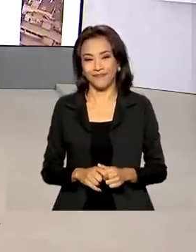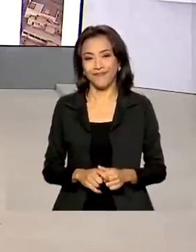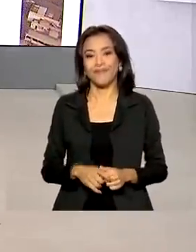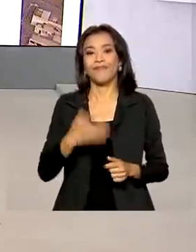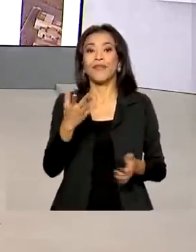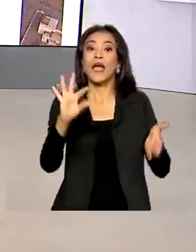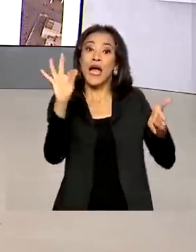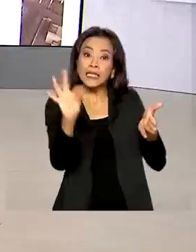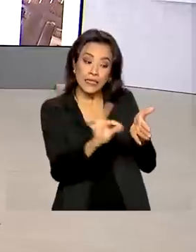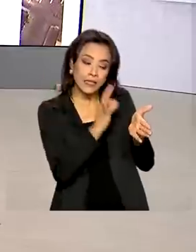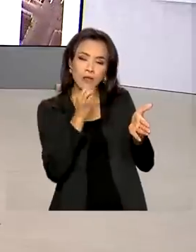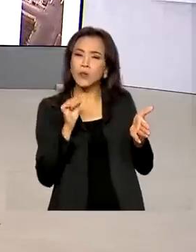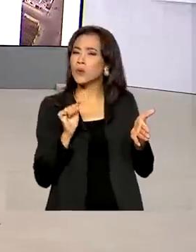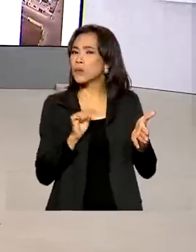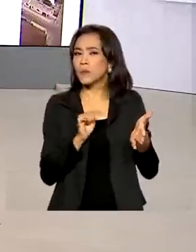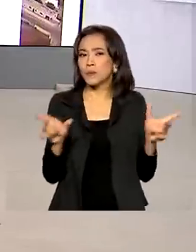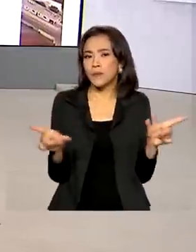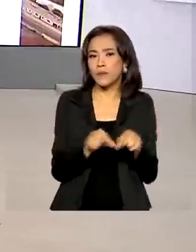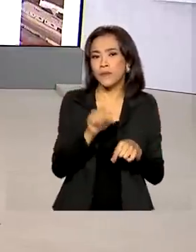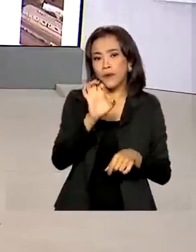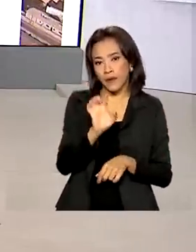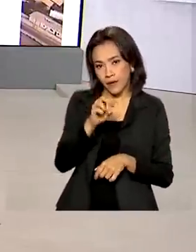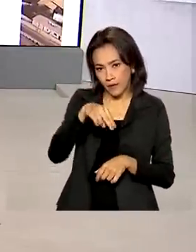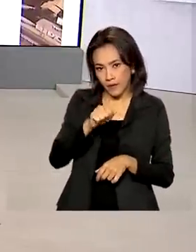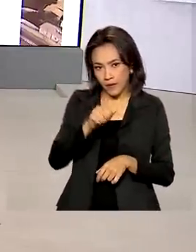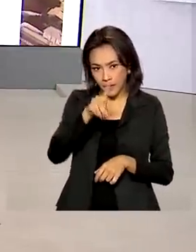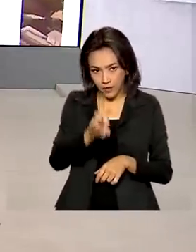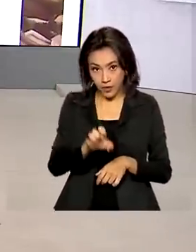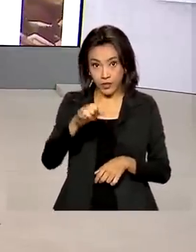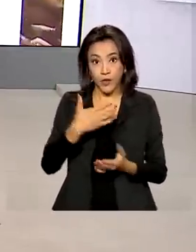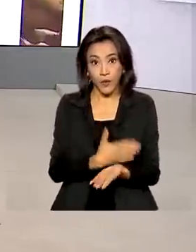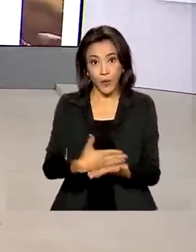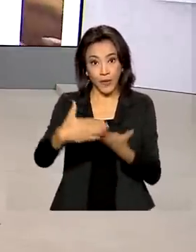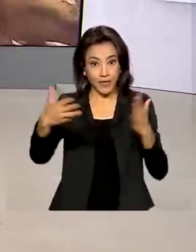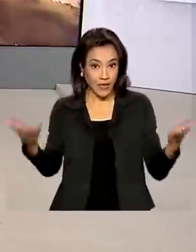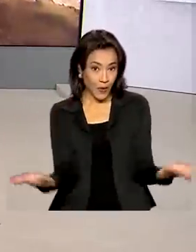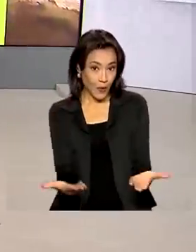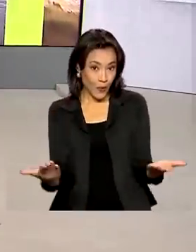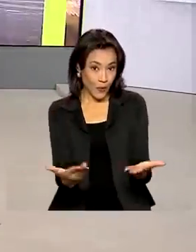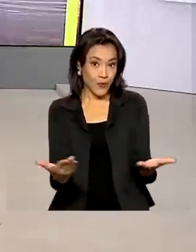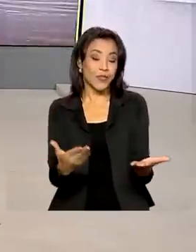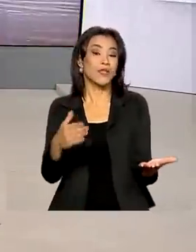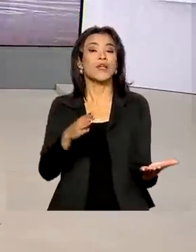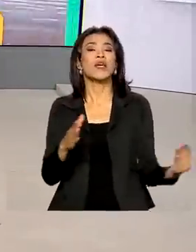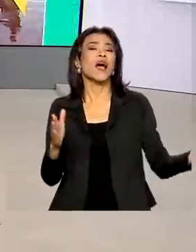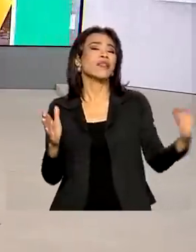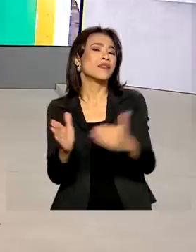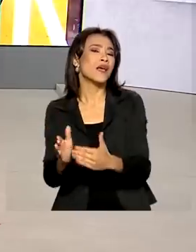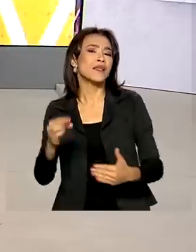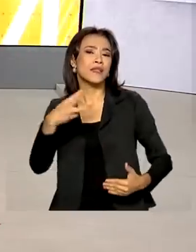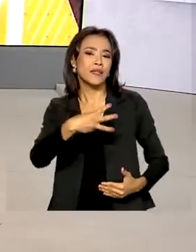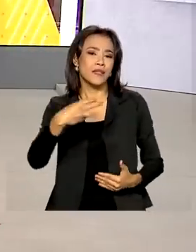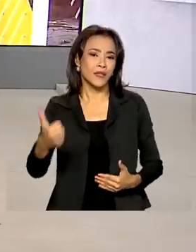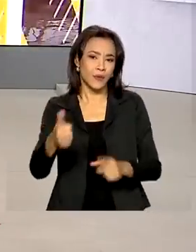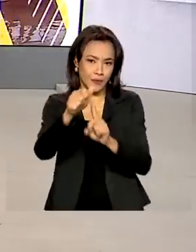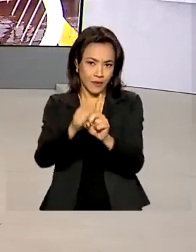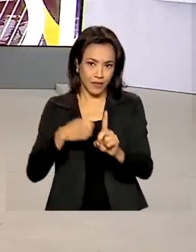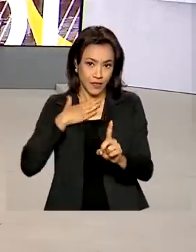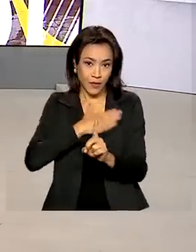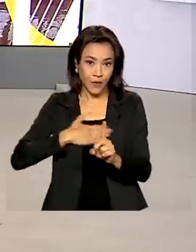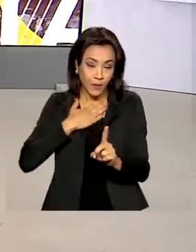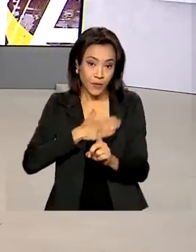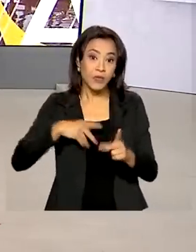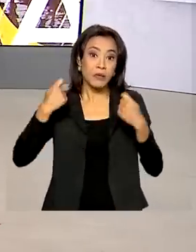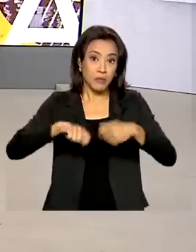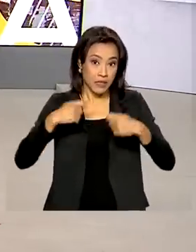As inscrições do Enad 2022 começam hoje e vão até o dia 31 de agosto. Elas deverão ser feitas